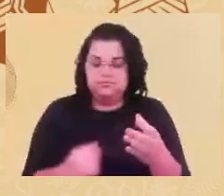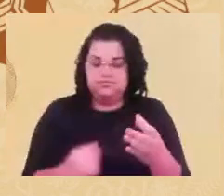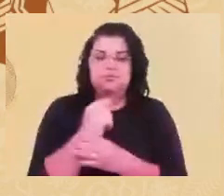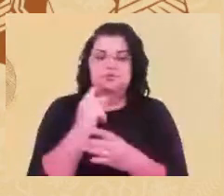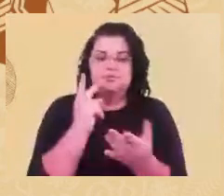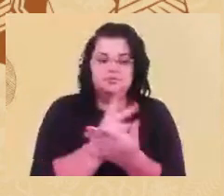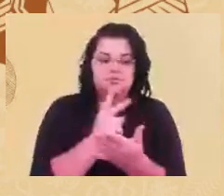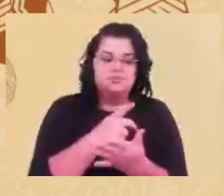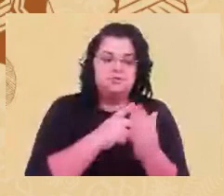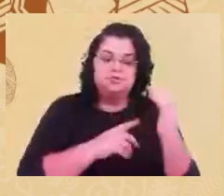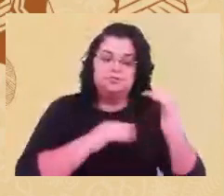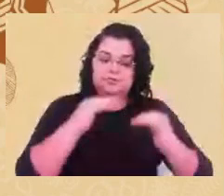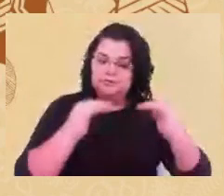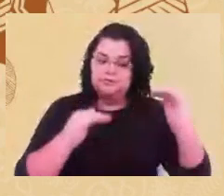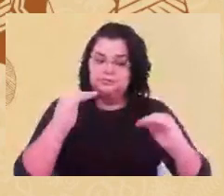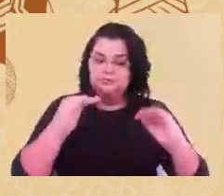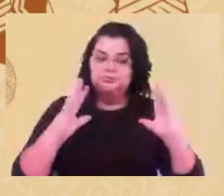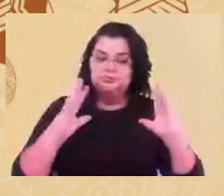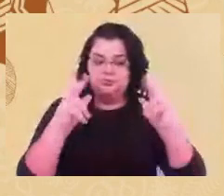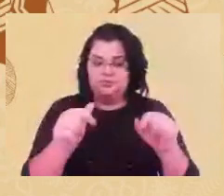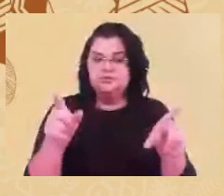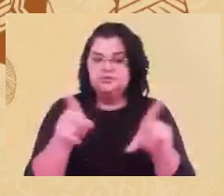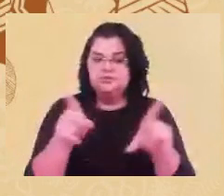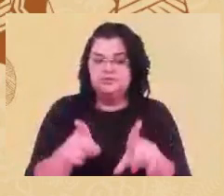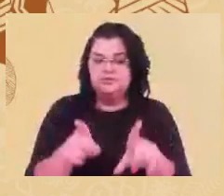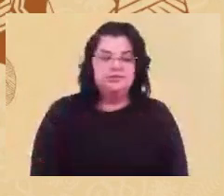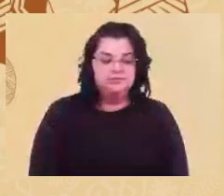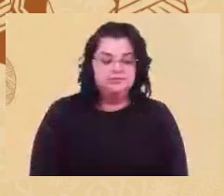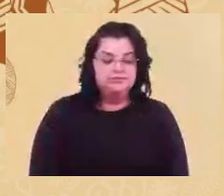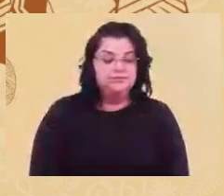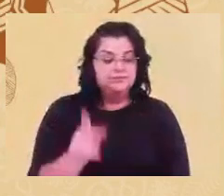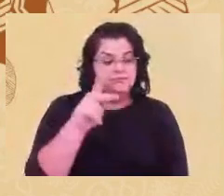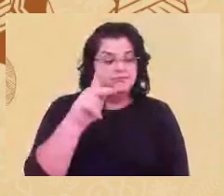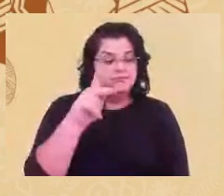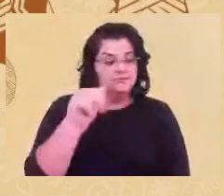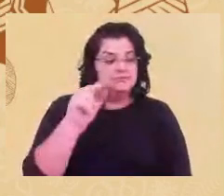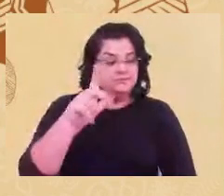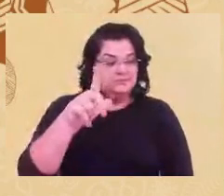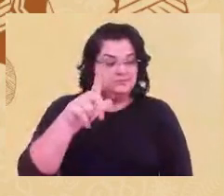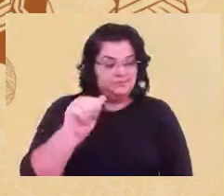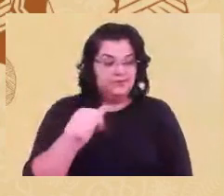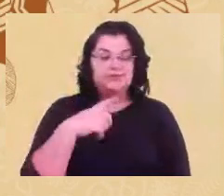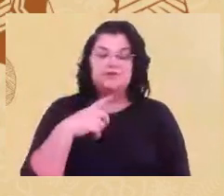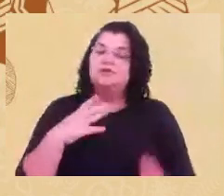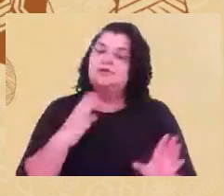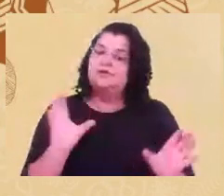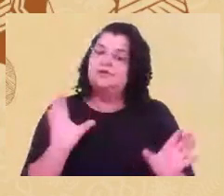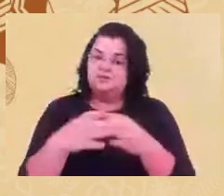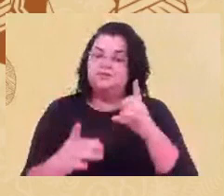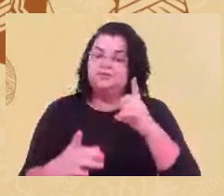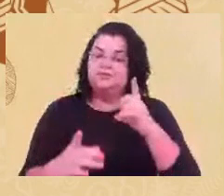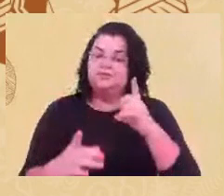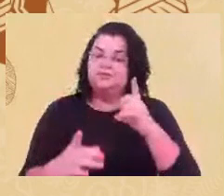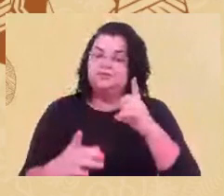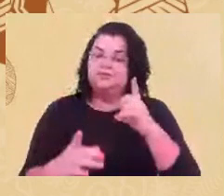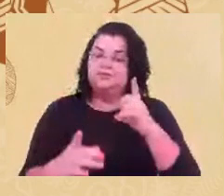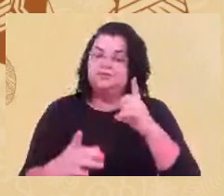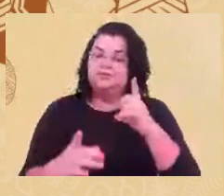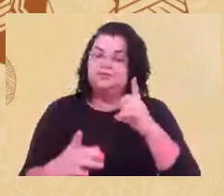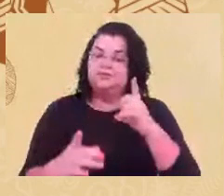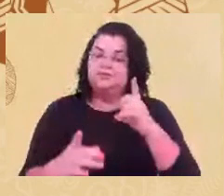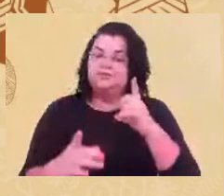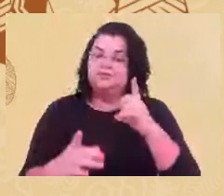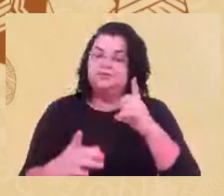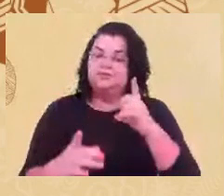Professora Paula, é uma alegria estar aqui, dividindo essa mesa contigo. Tenho certeza que vou aprender novo. Sem mais delongas,